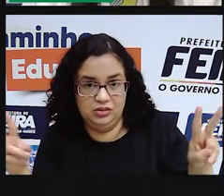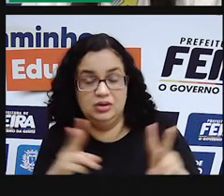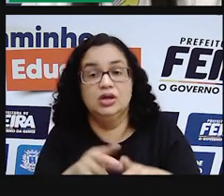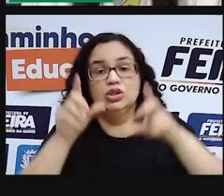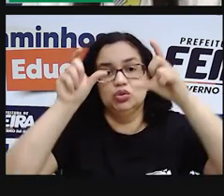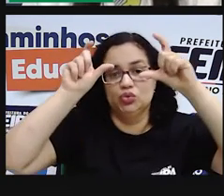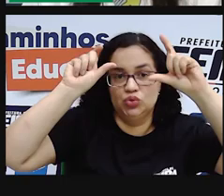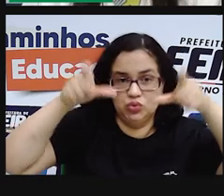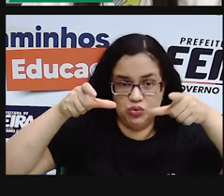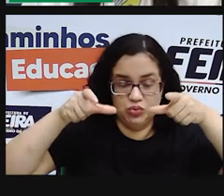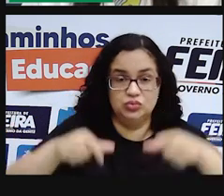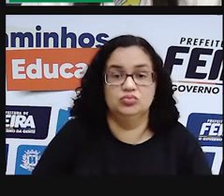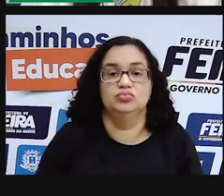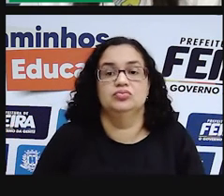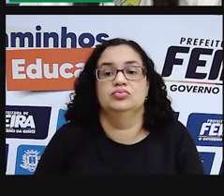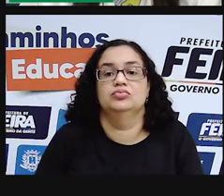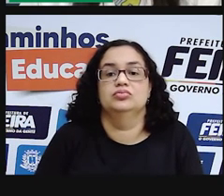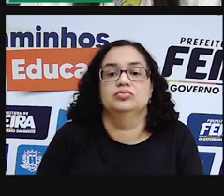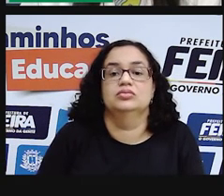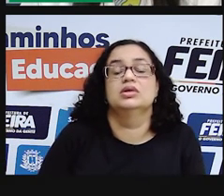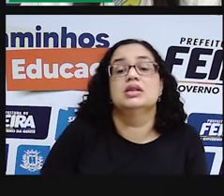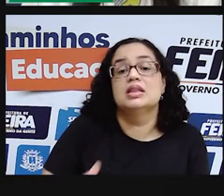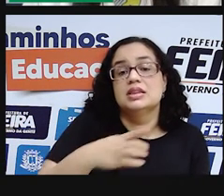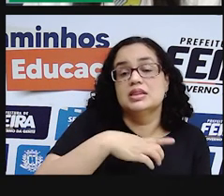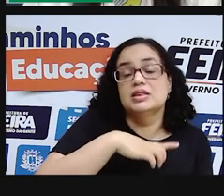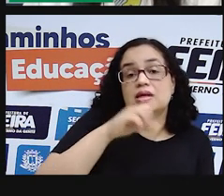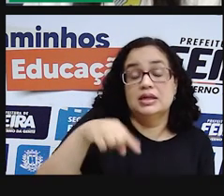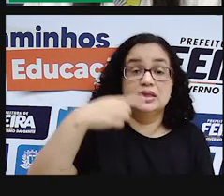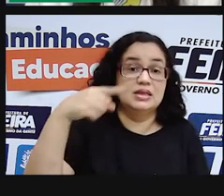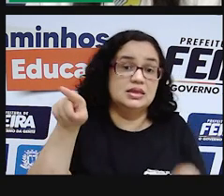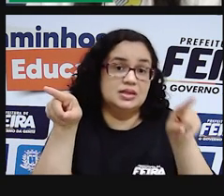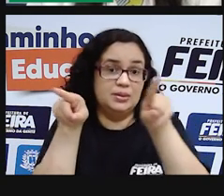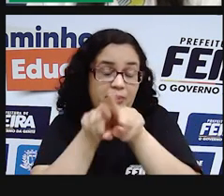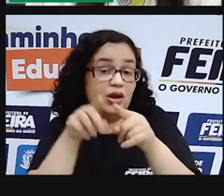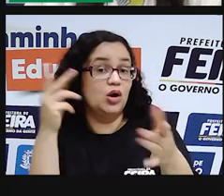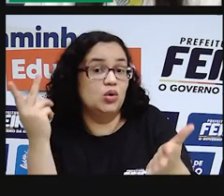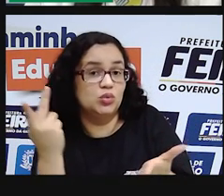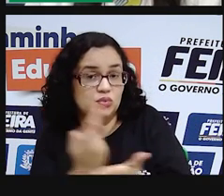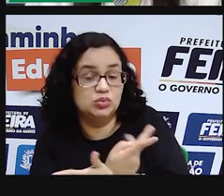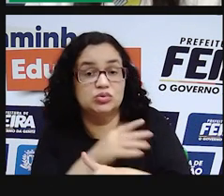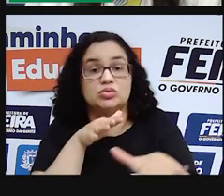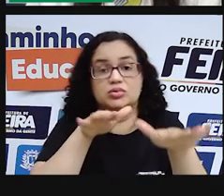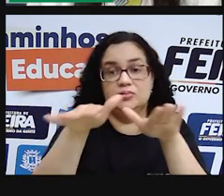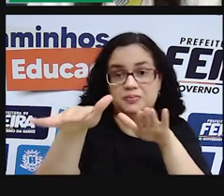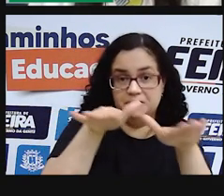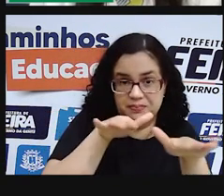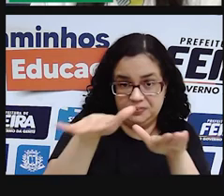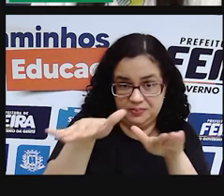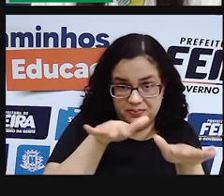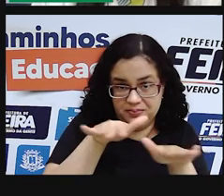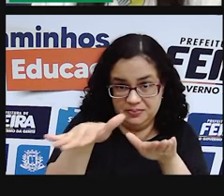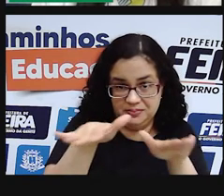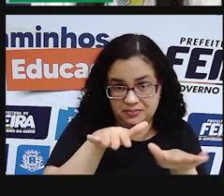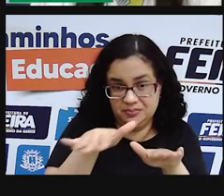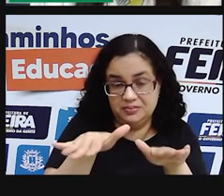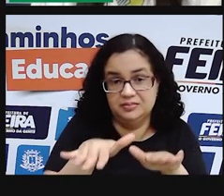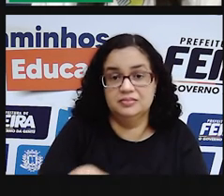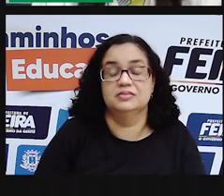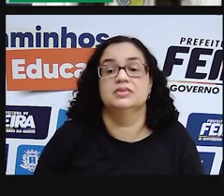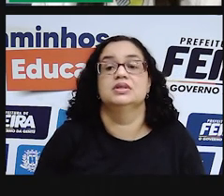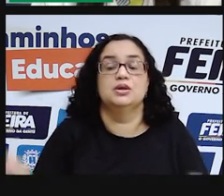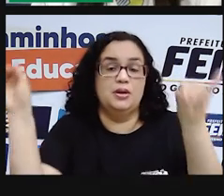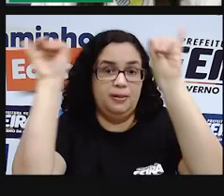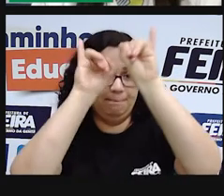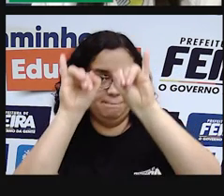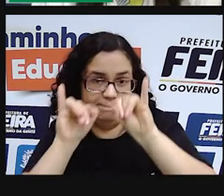um lugar e leva para outro. E aí a partir disso também acontece uma movimentação relacionada aí a essas